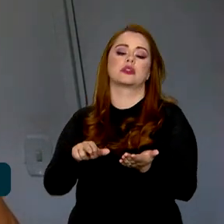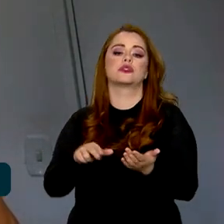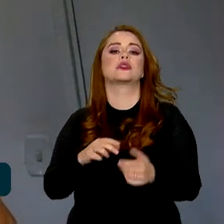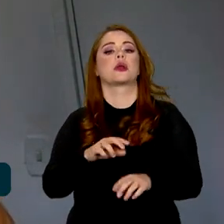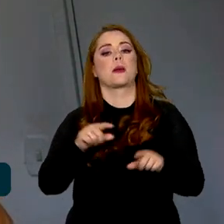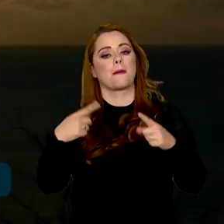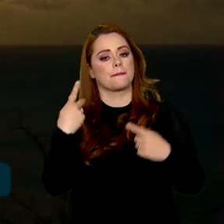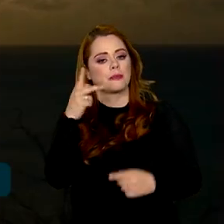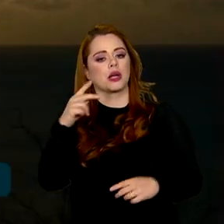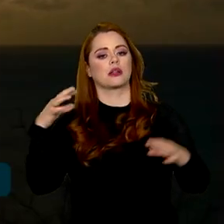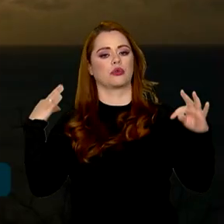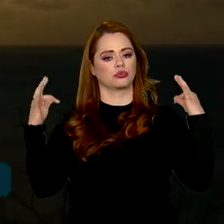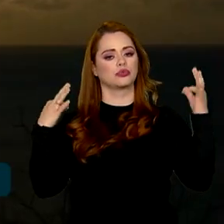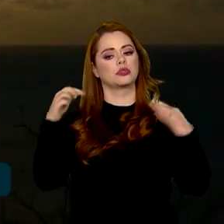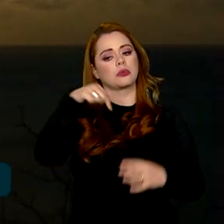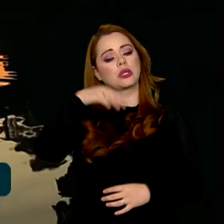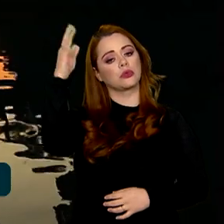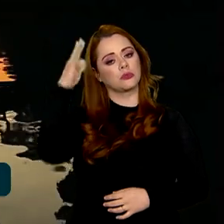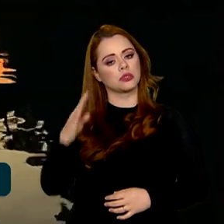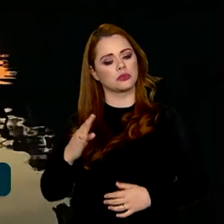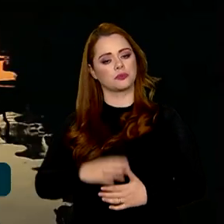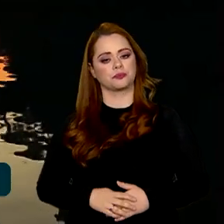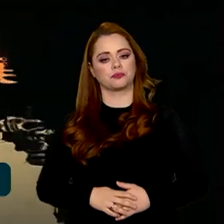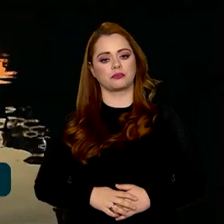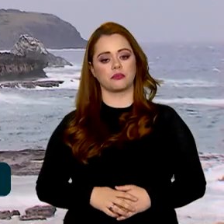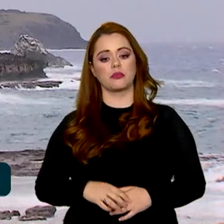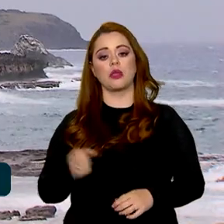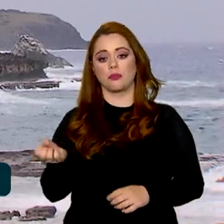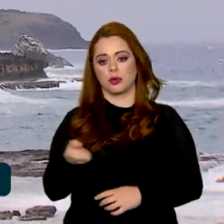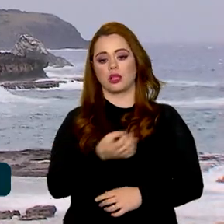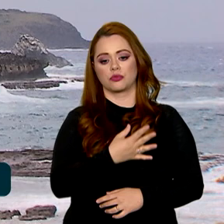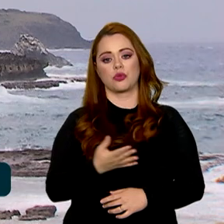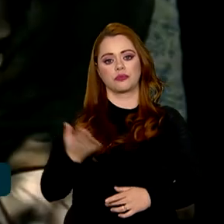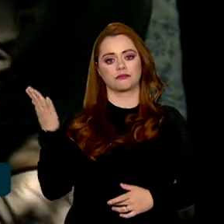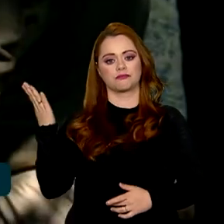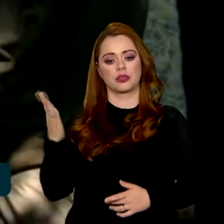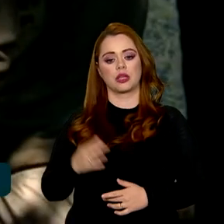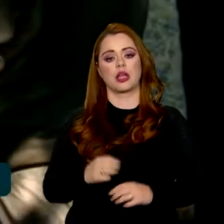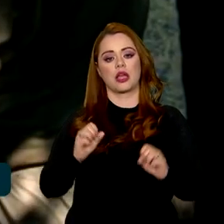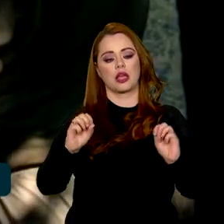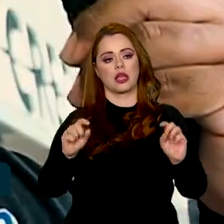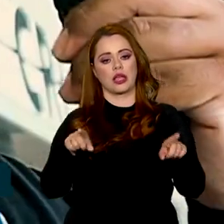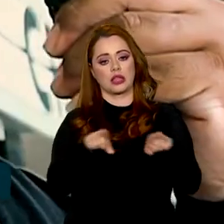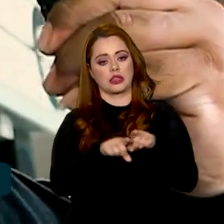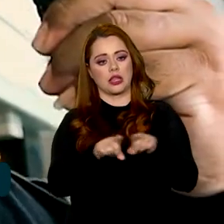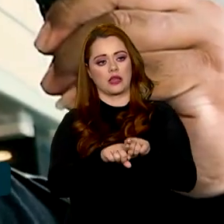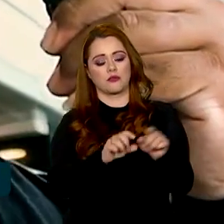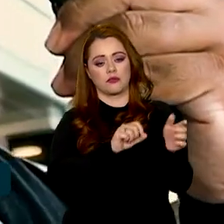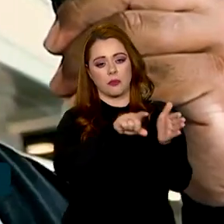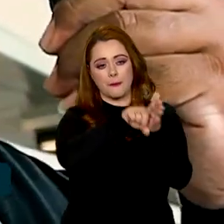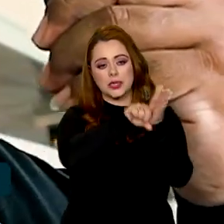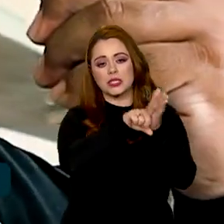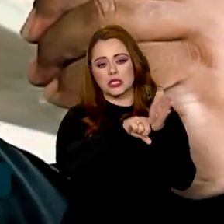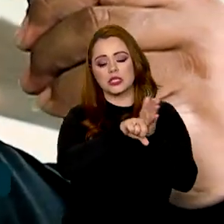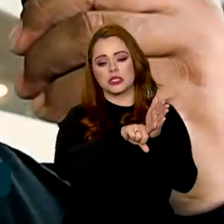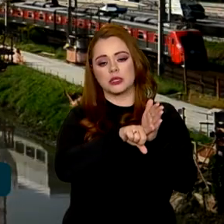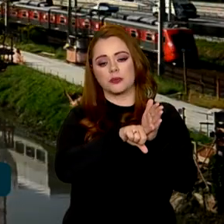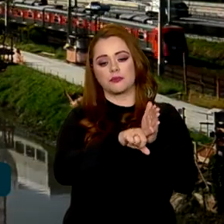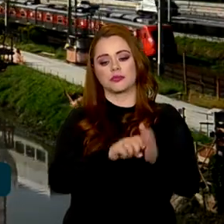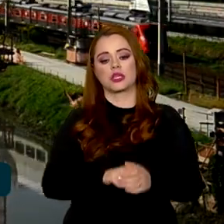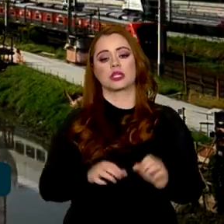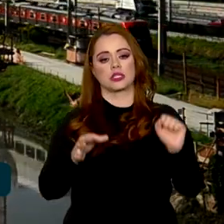para o turismo do Brasil. Para abastecer a nova ferramenta, a Embratur realizou uma extensa pesquisa e o item